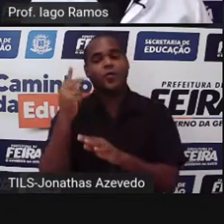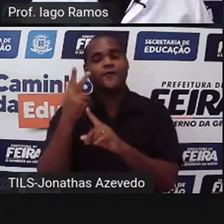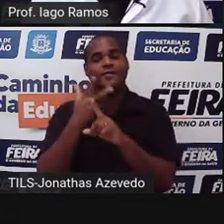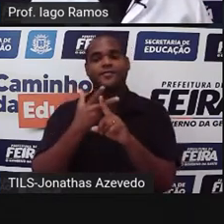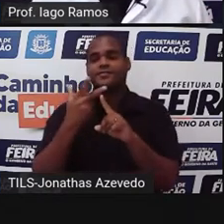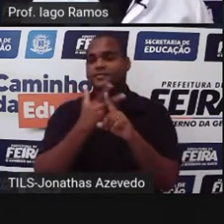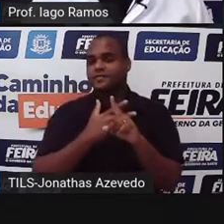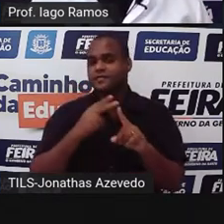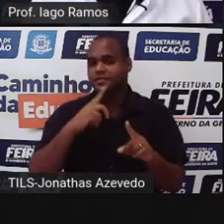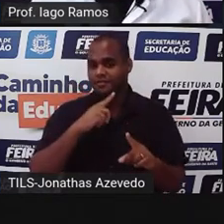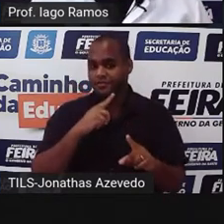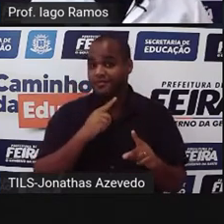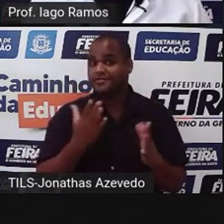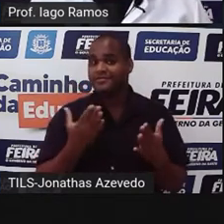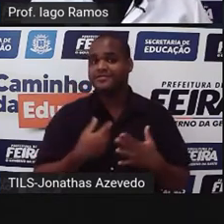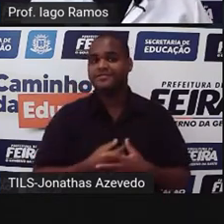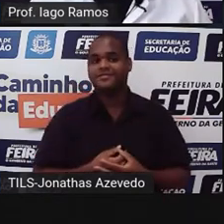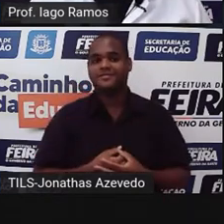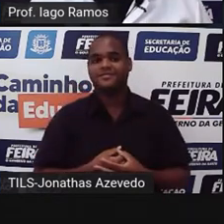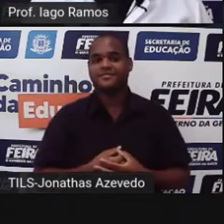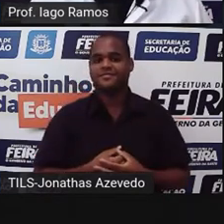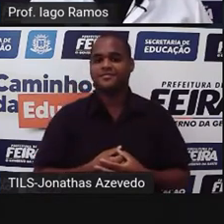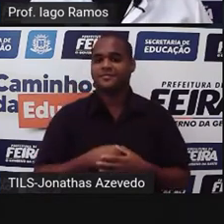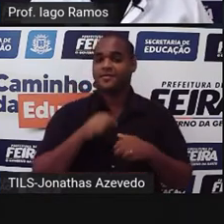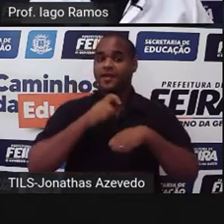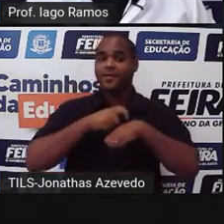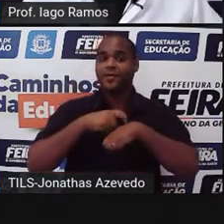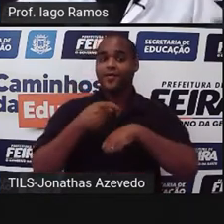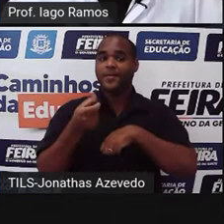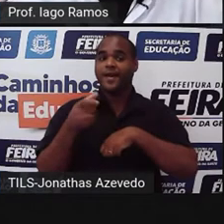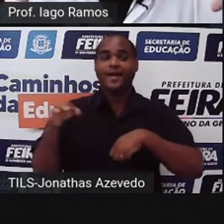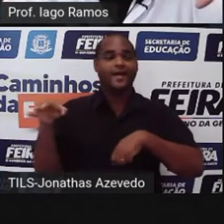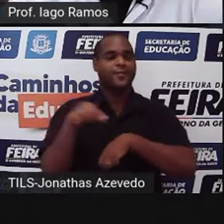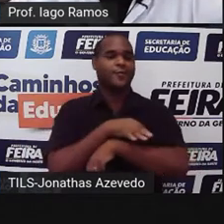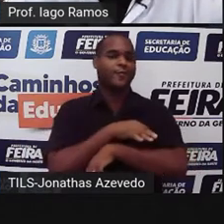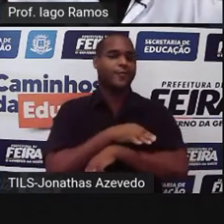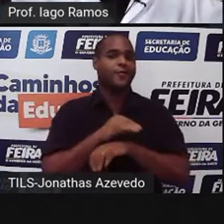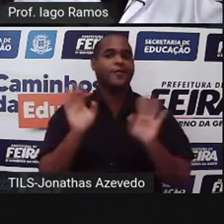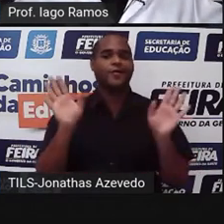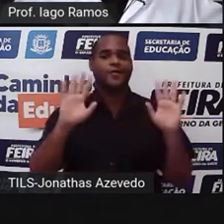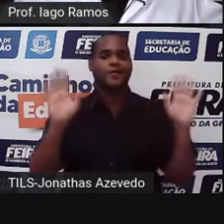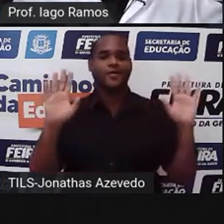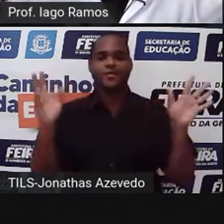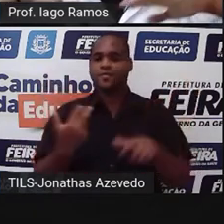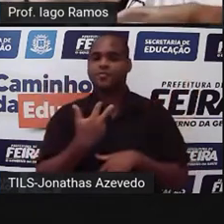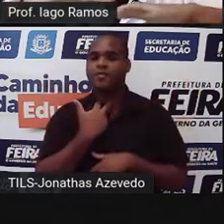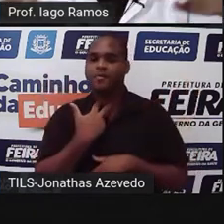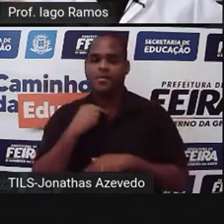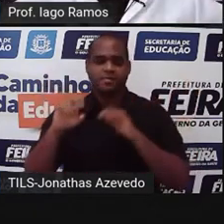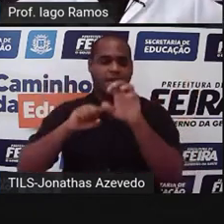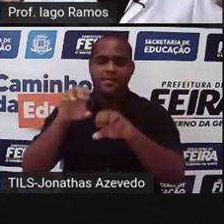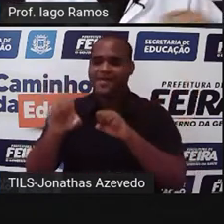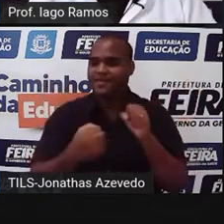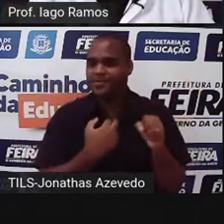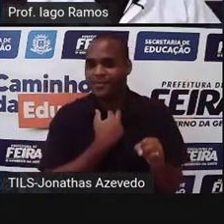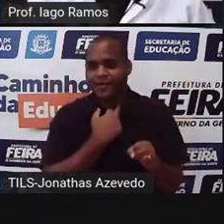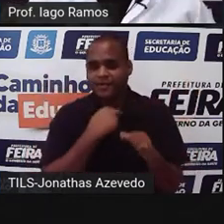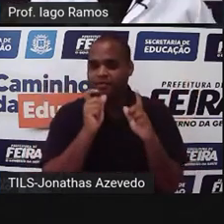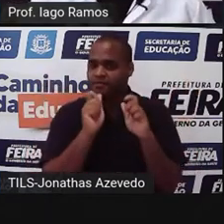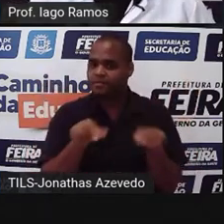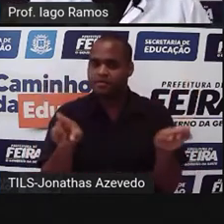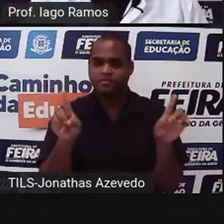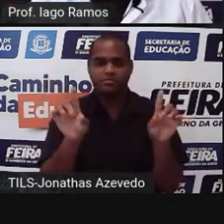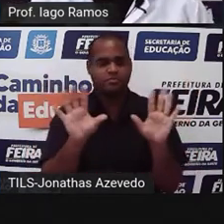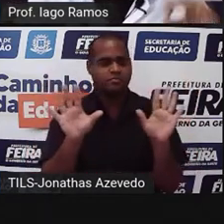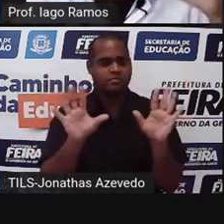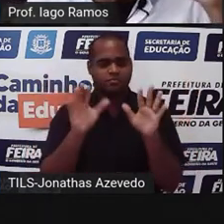procurando? O tempo está acabando. Acabou. Opa! Acabou. Não precisa mais